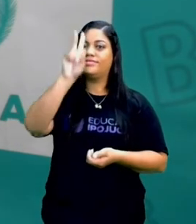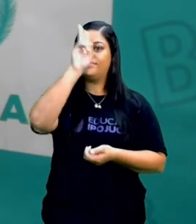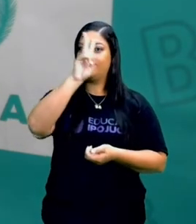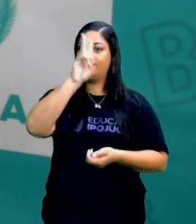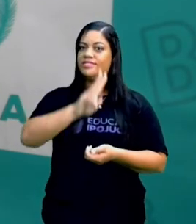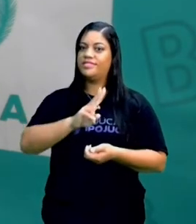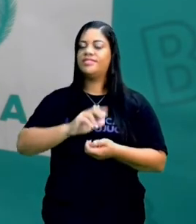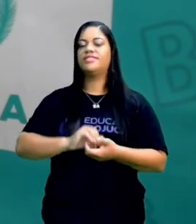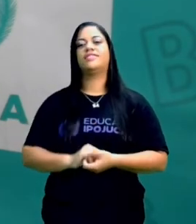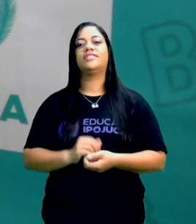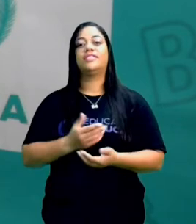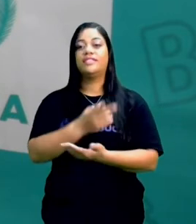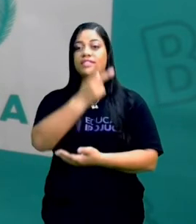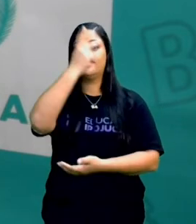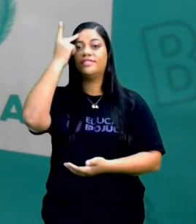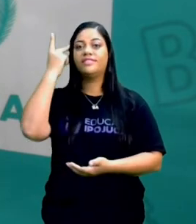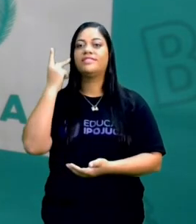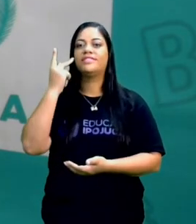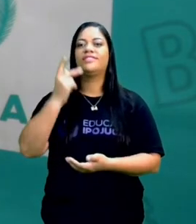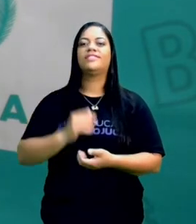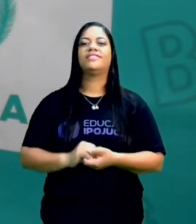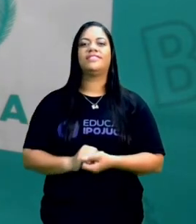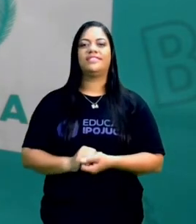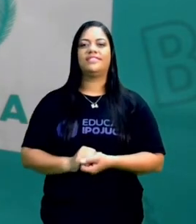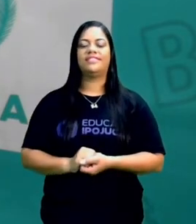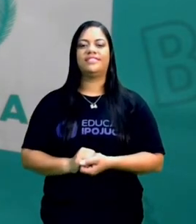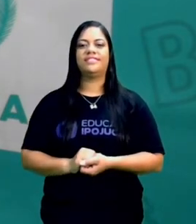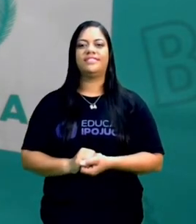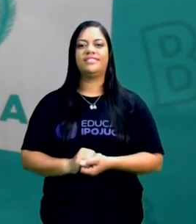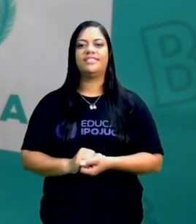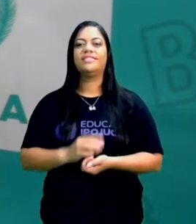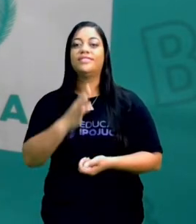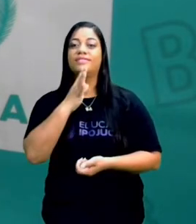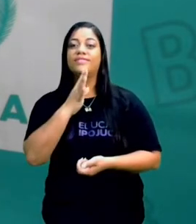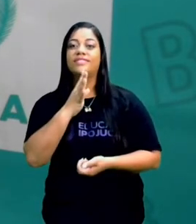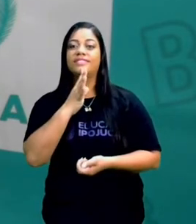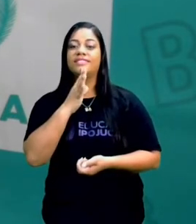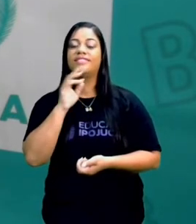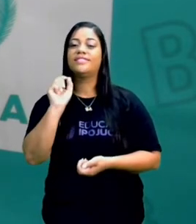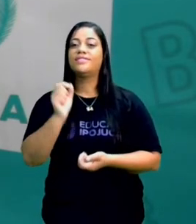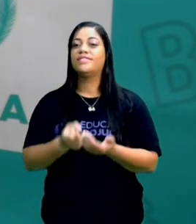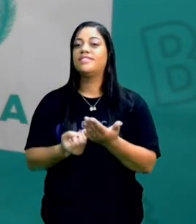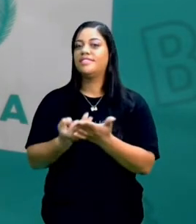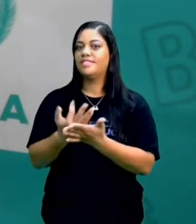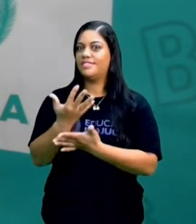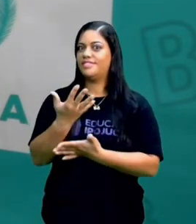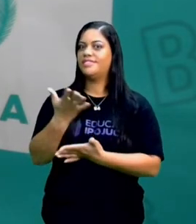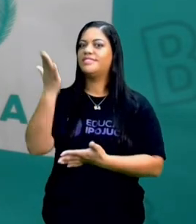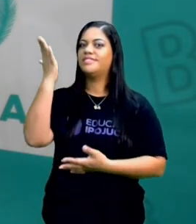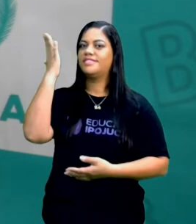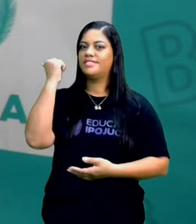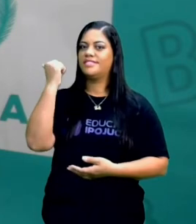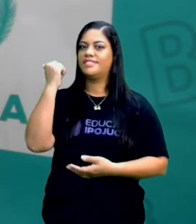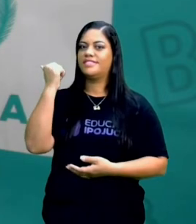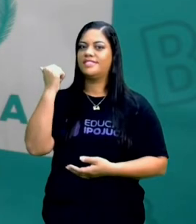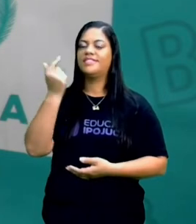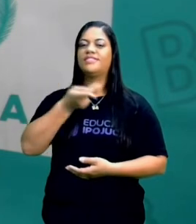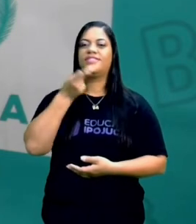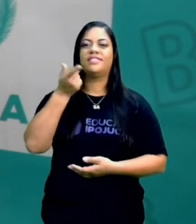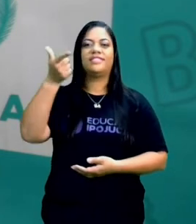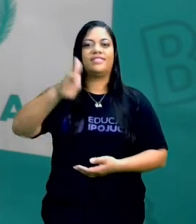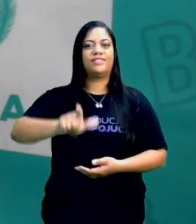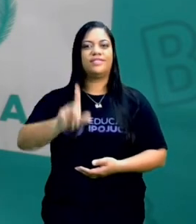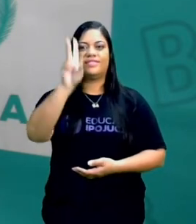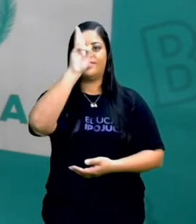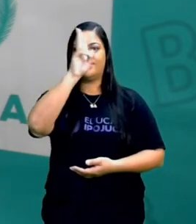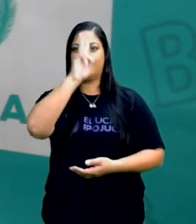uma maneira que faça as pessoas se deleitar. Conhecer o que está acontecendo ali e saber contar de novo a